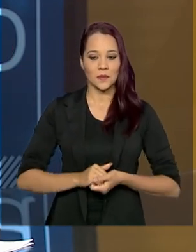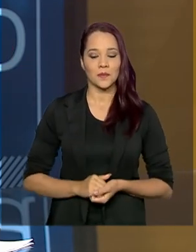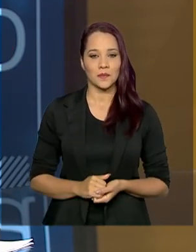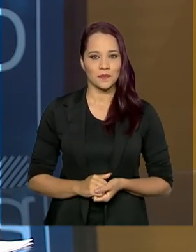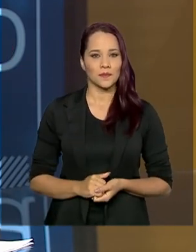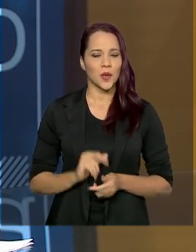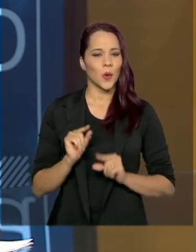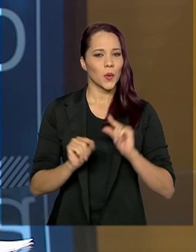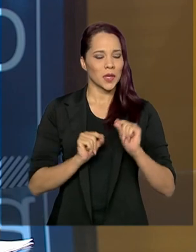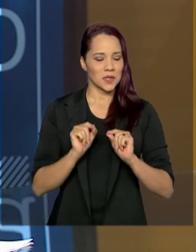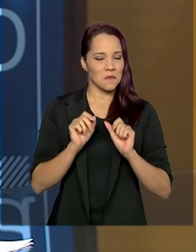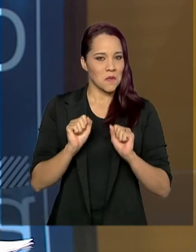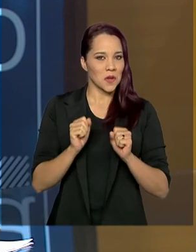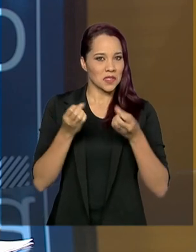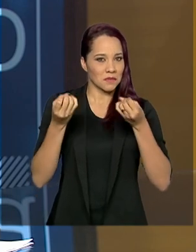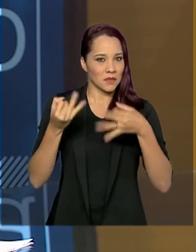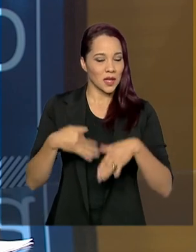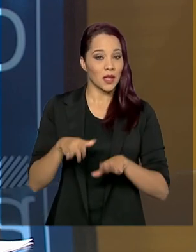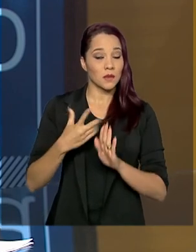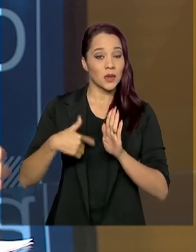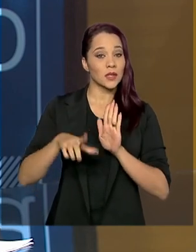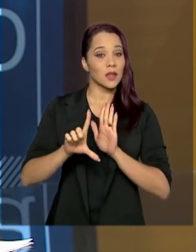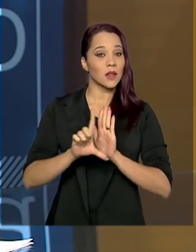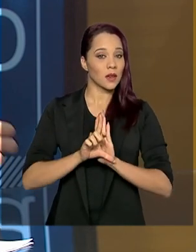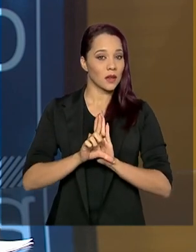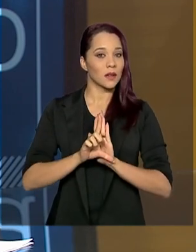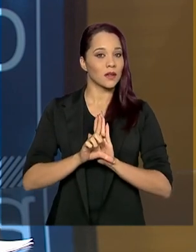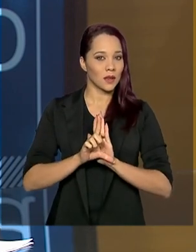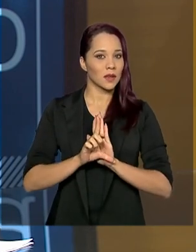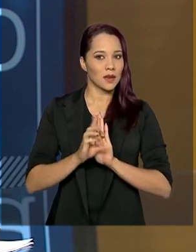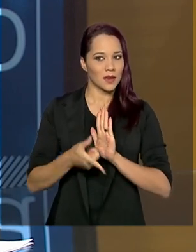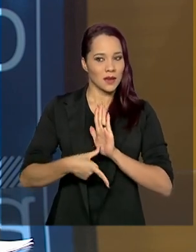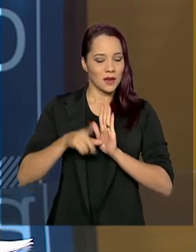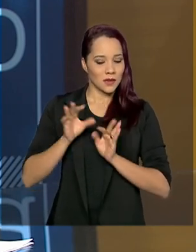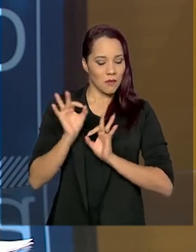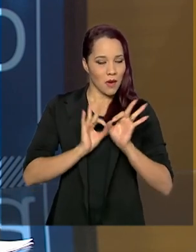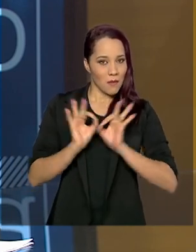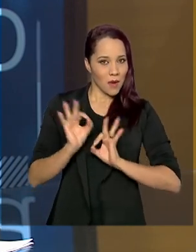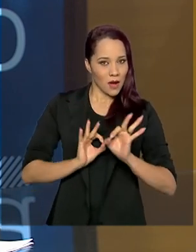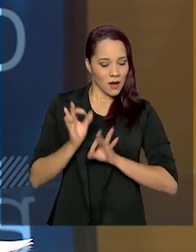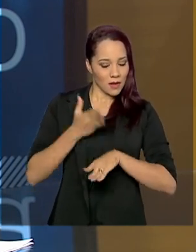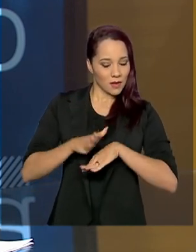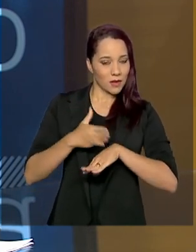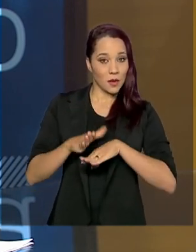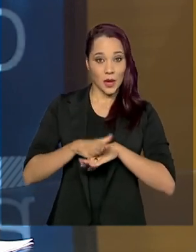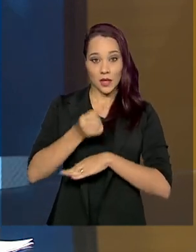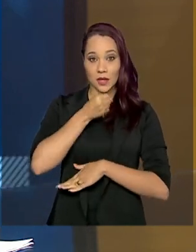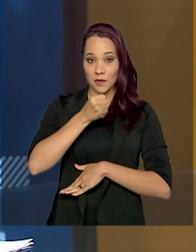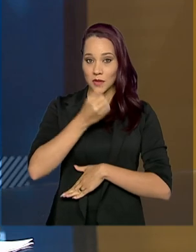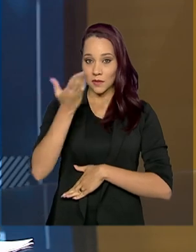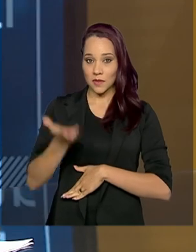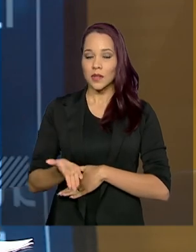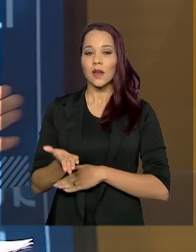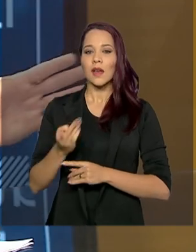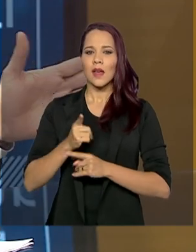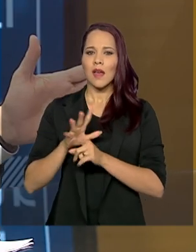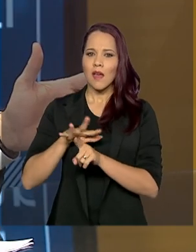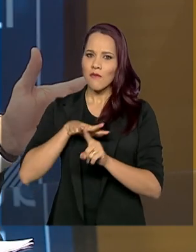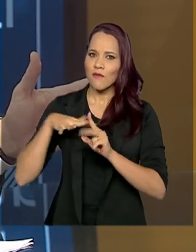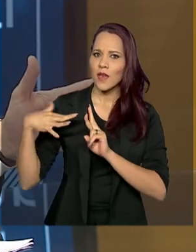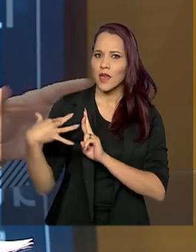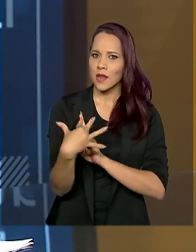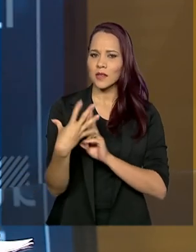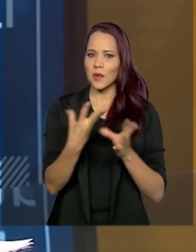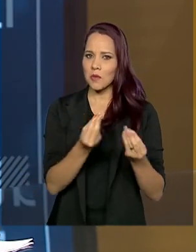O que o senhor pode dizer sobre essa lei que, me preparando aqui para a entrevista com o senhor, serviu de referência para muitos